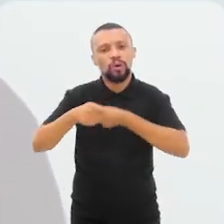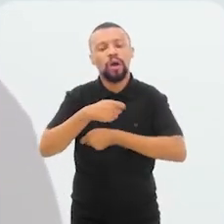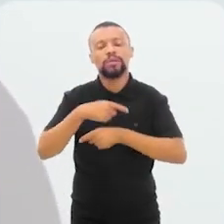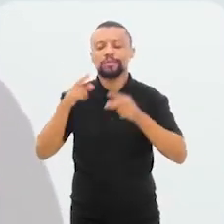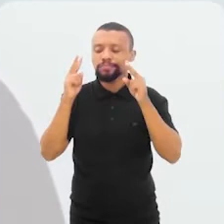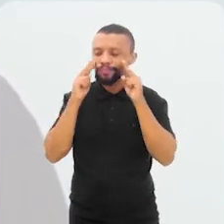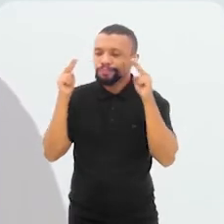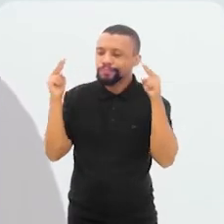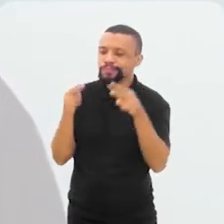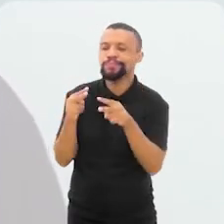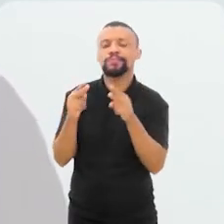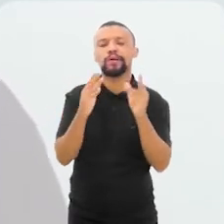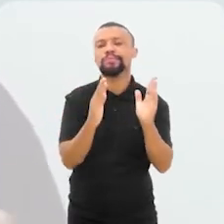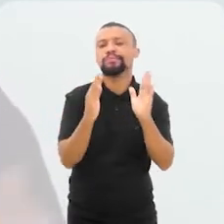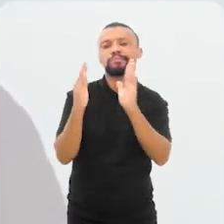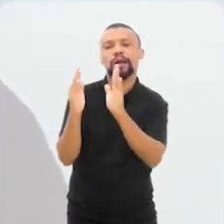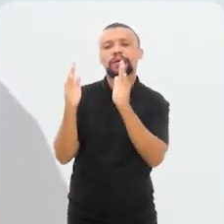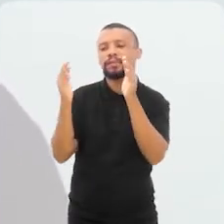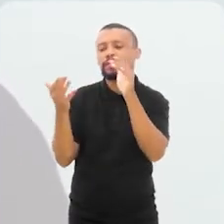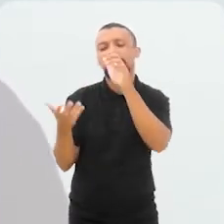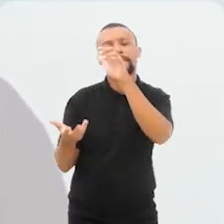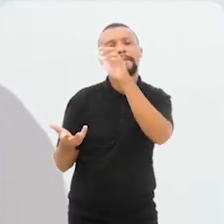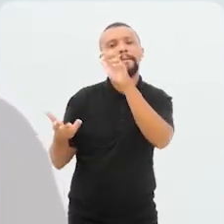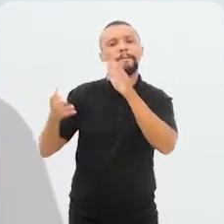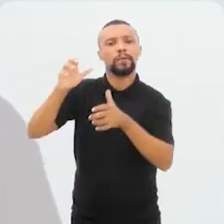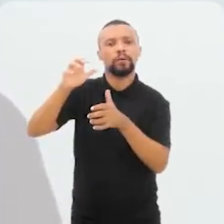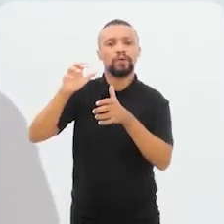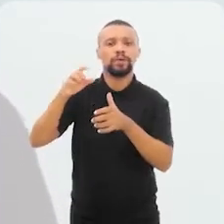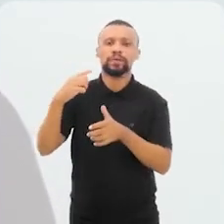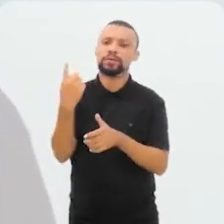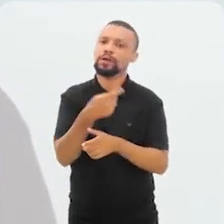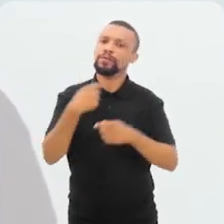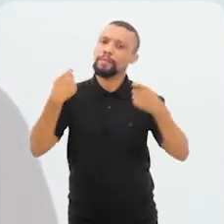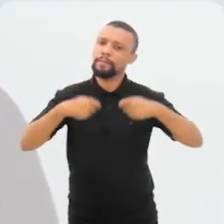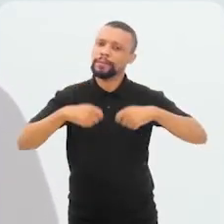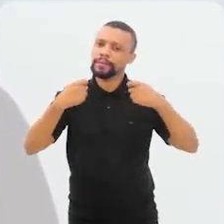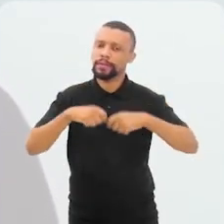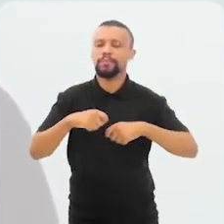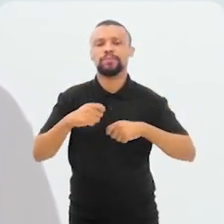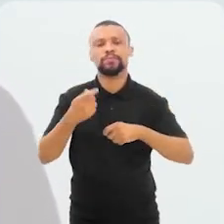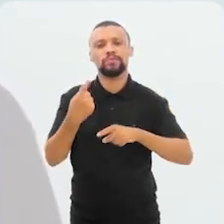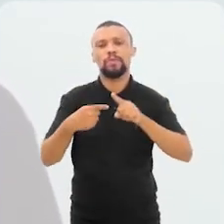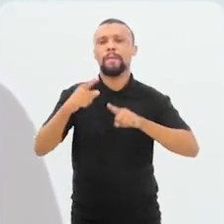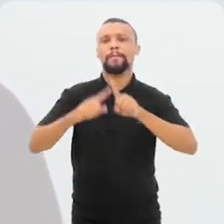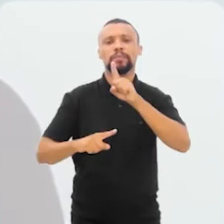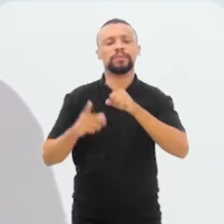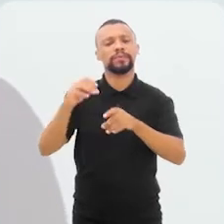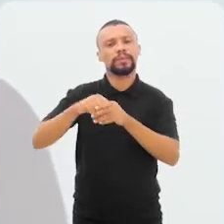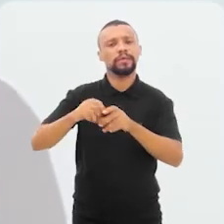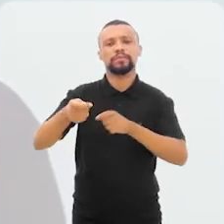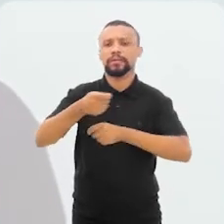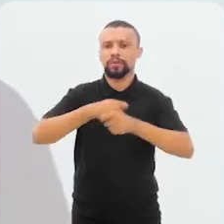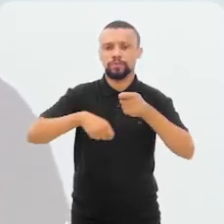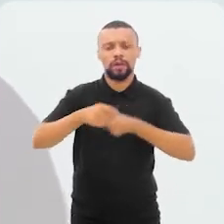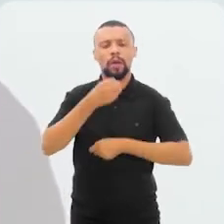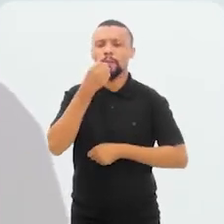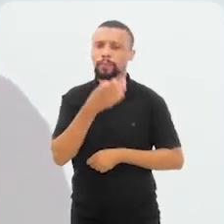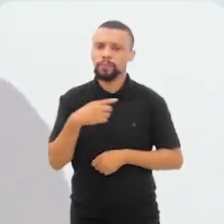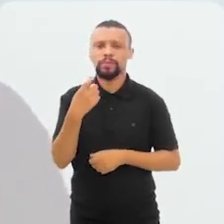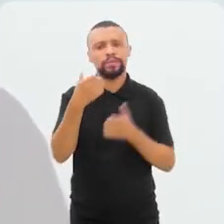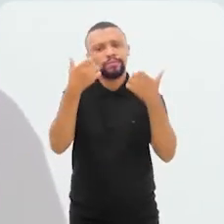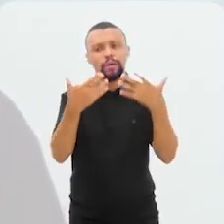negócios também se reconheçam como parte dessa virada de página que precisa ser feita na economia. Então, é legal a gente poder aqui,